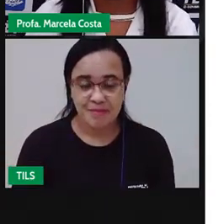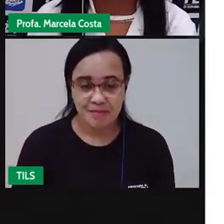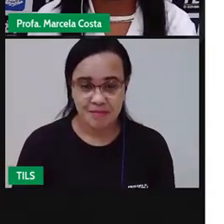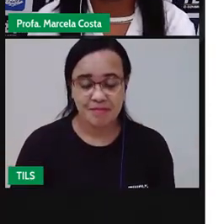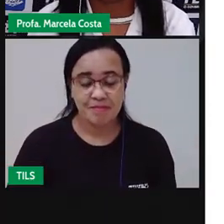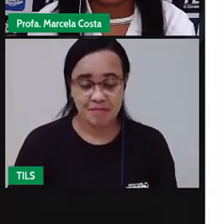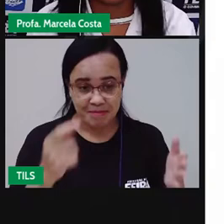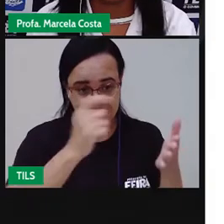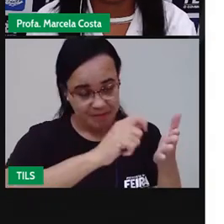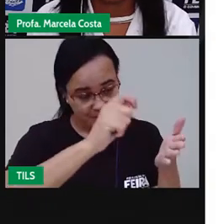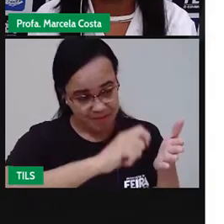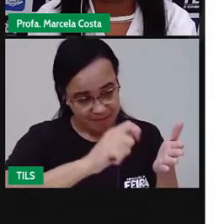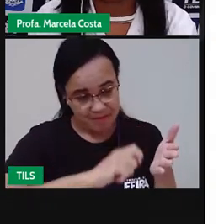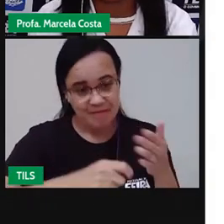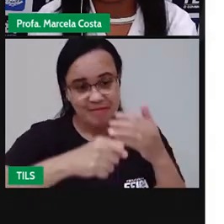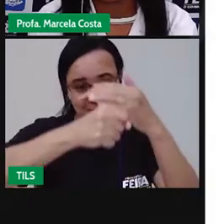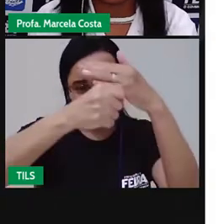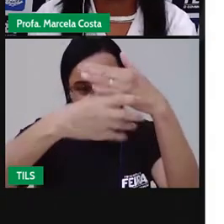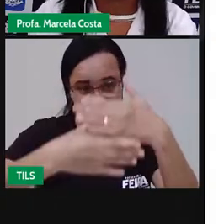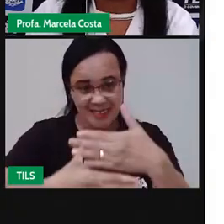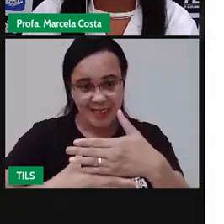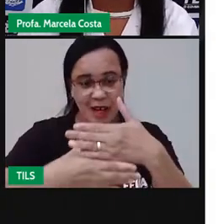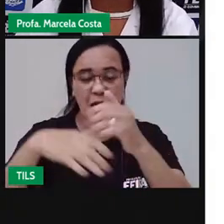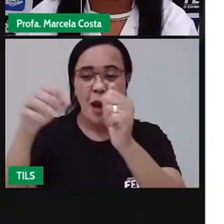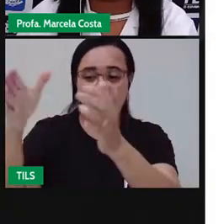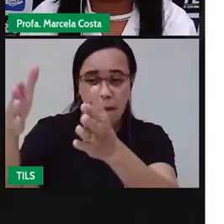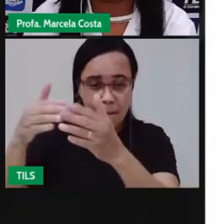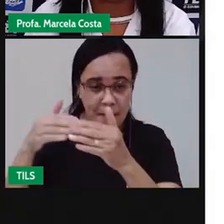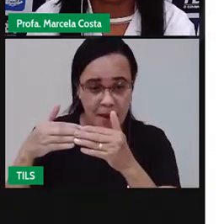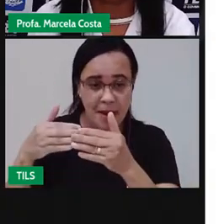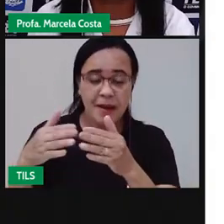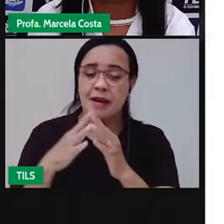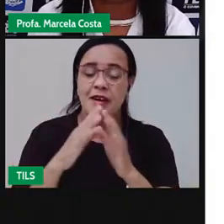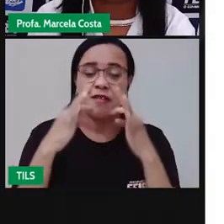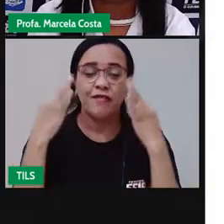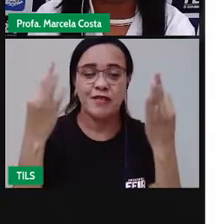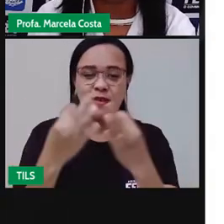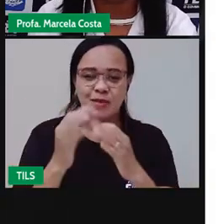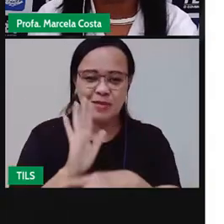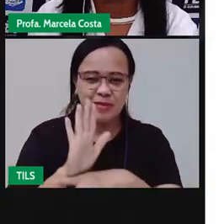Escreva para mim no chat, peça a ajuda de um responsável para te ajudar a escrever.